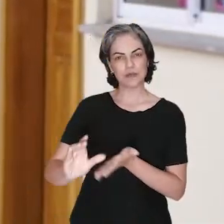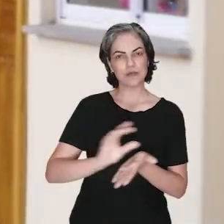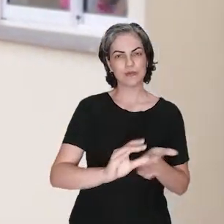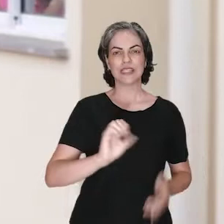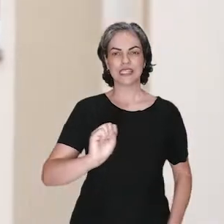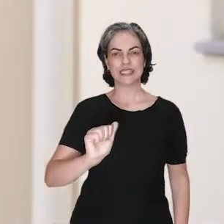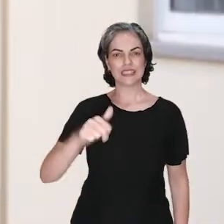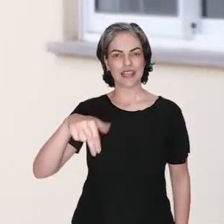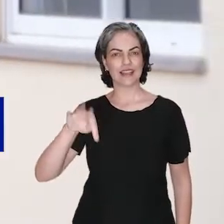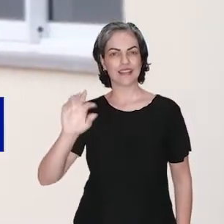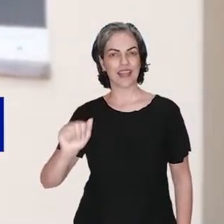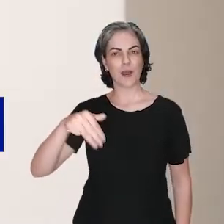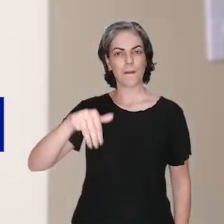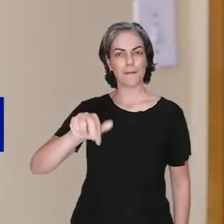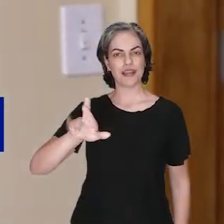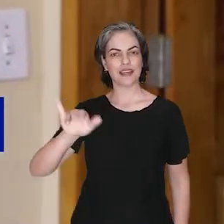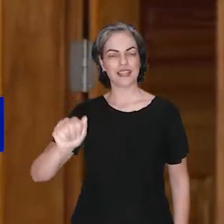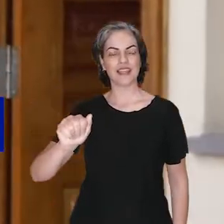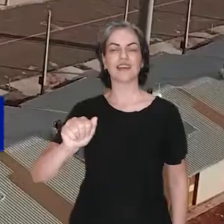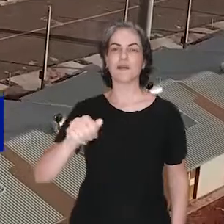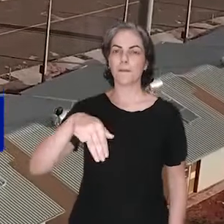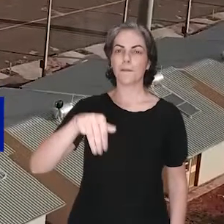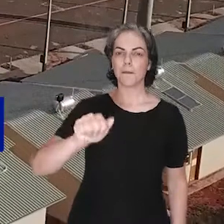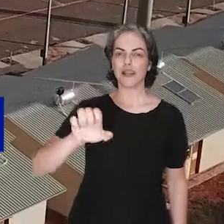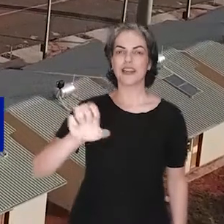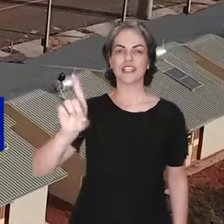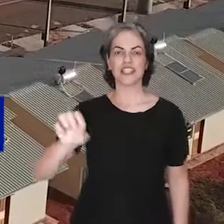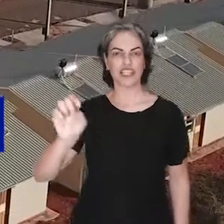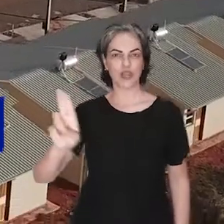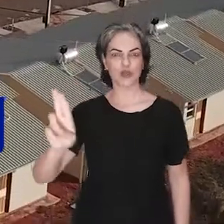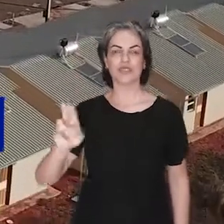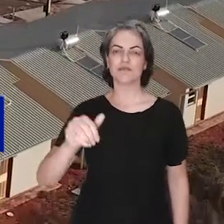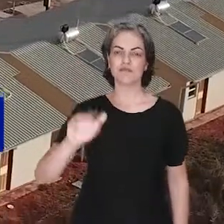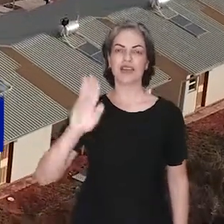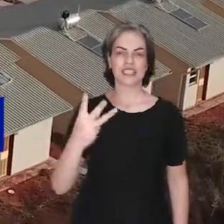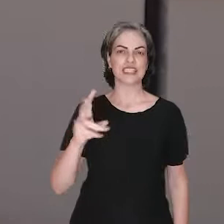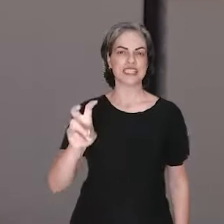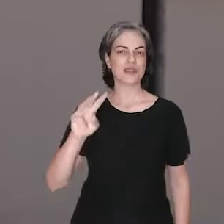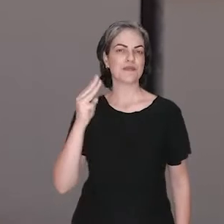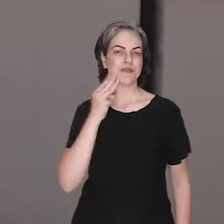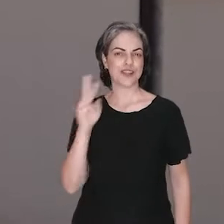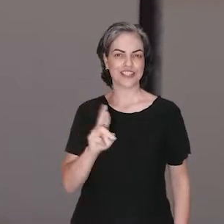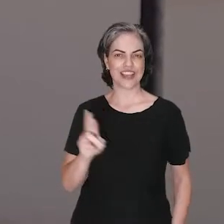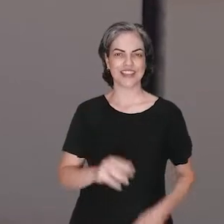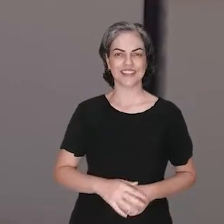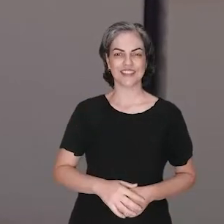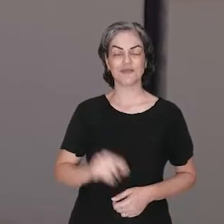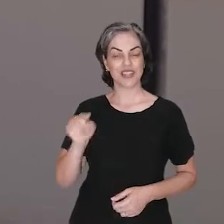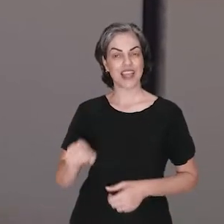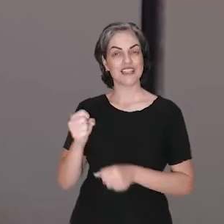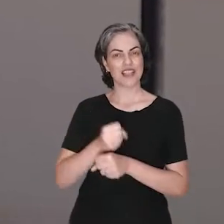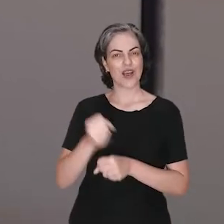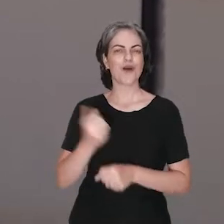investimento federal nos loteamentos Santa Maria e Mãe de Deus foi de mais de 35 milhões de reais. Essa é mais uma das obras